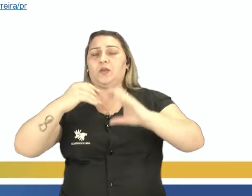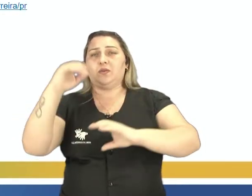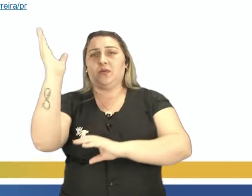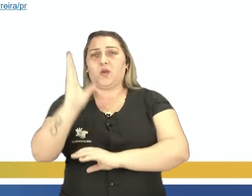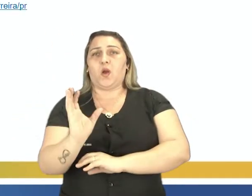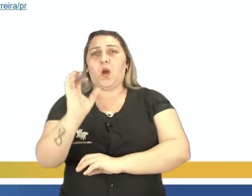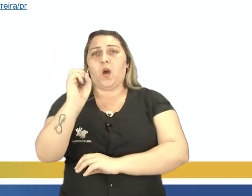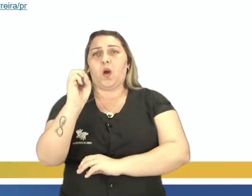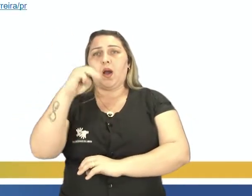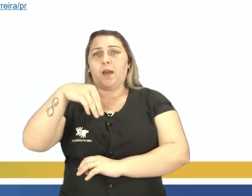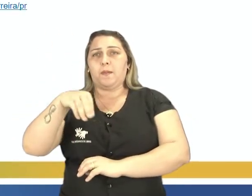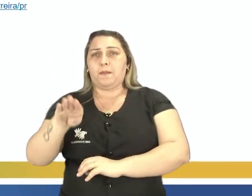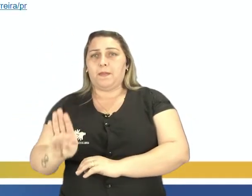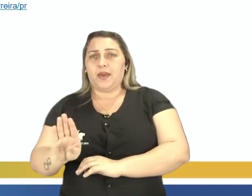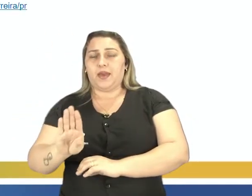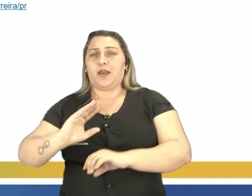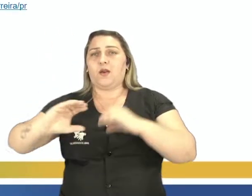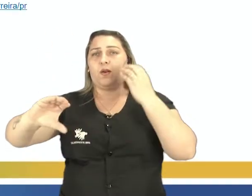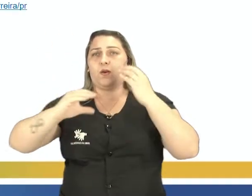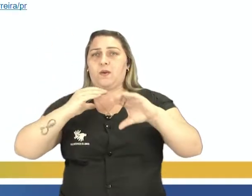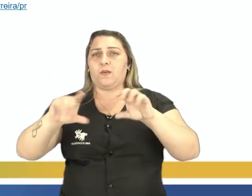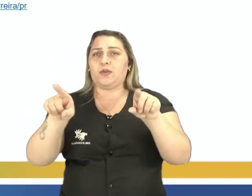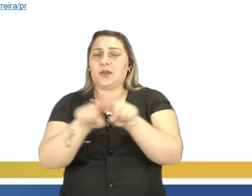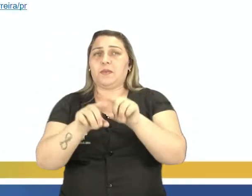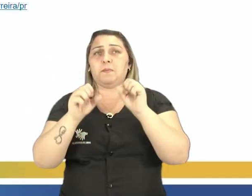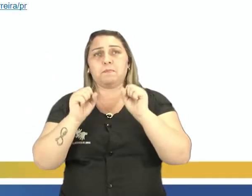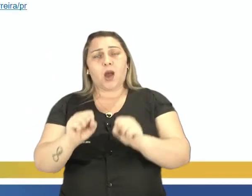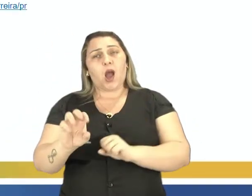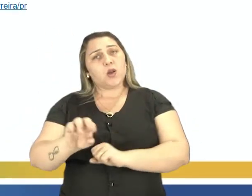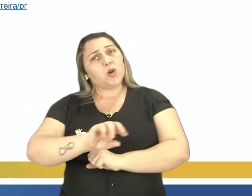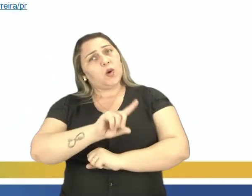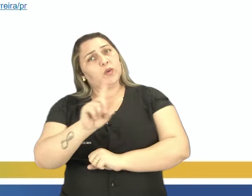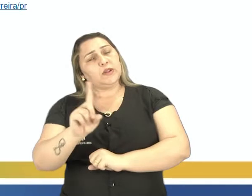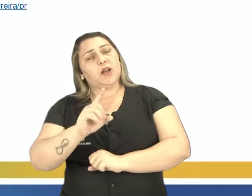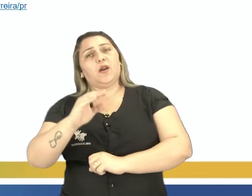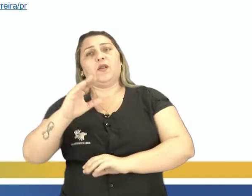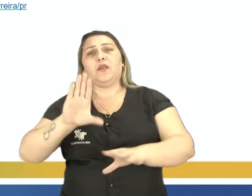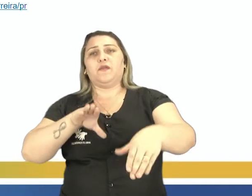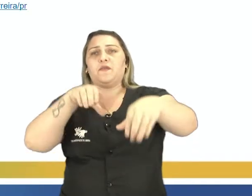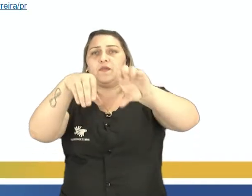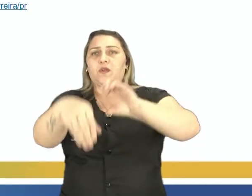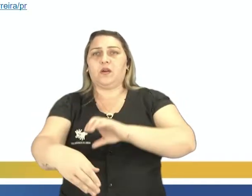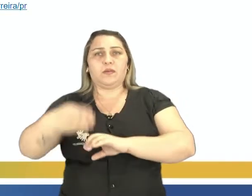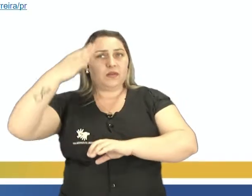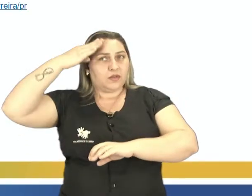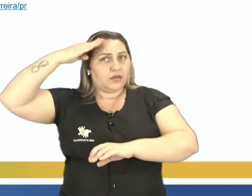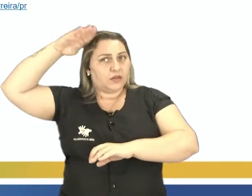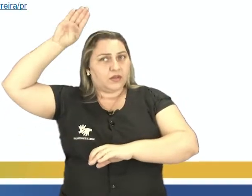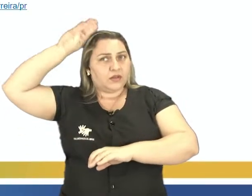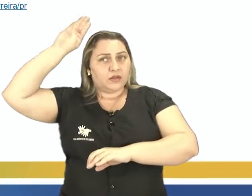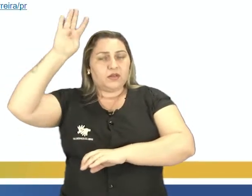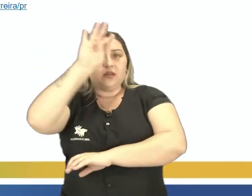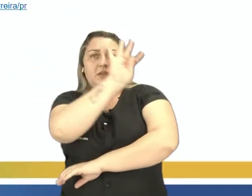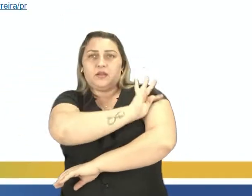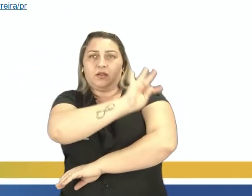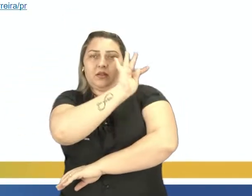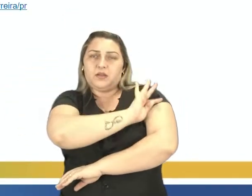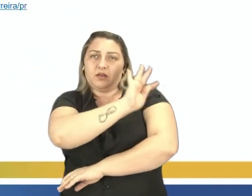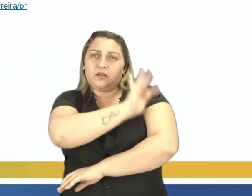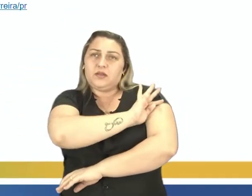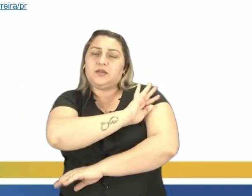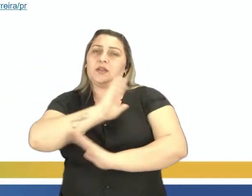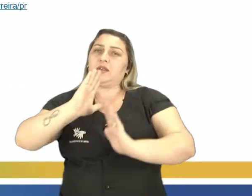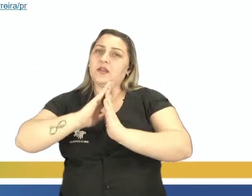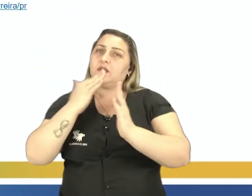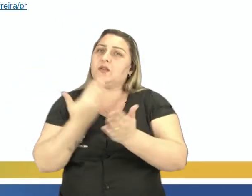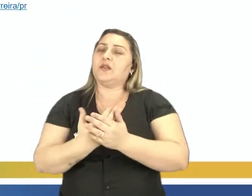OMB. Um músico também pode ou não ter formação acadêmico-técnica, por intermédio de